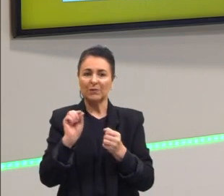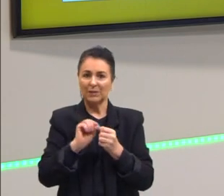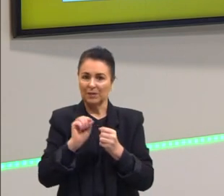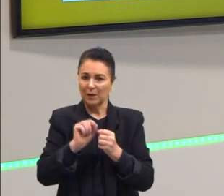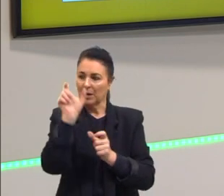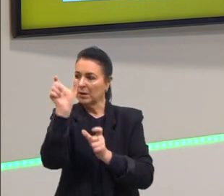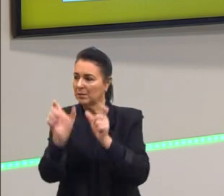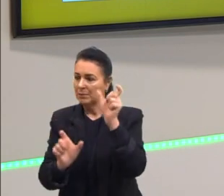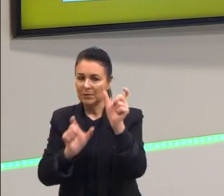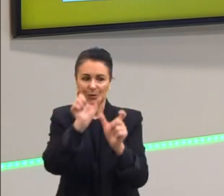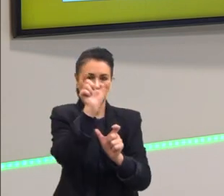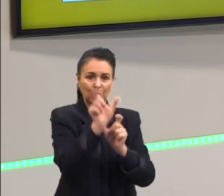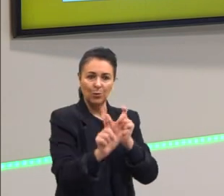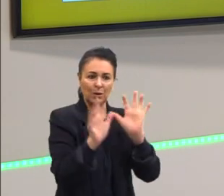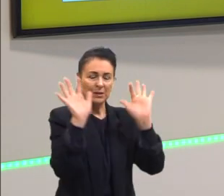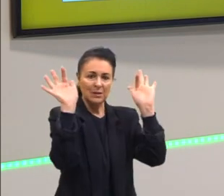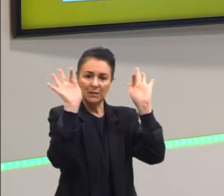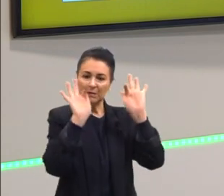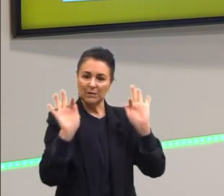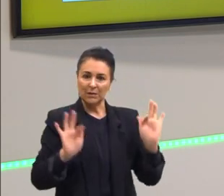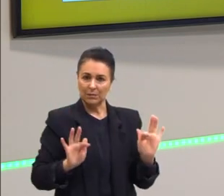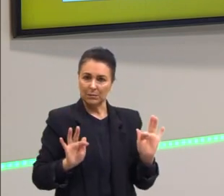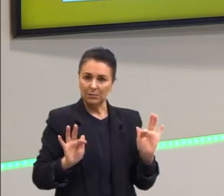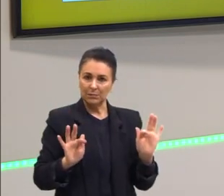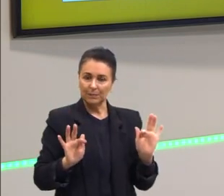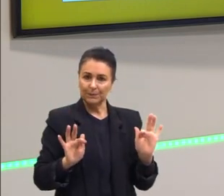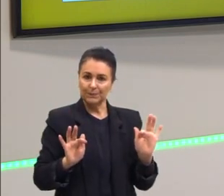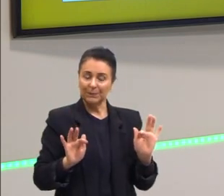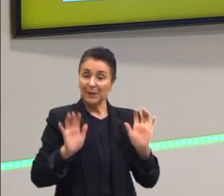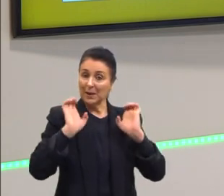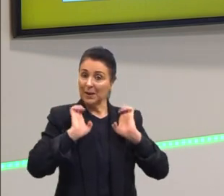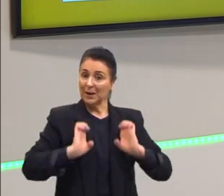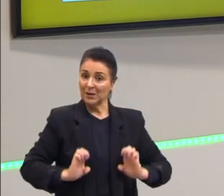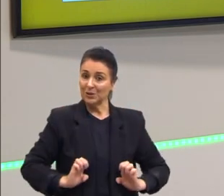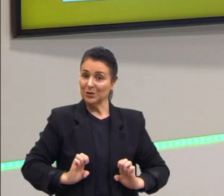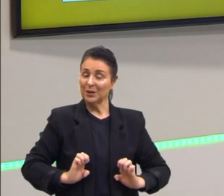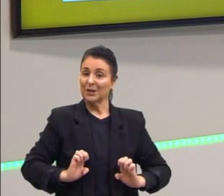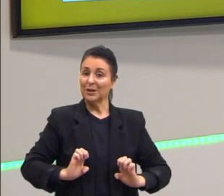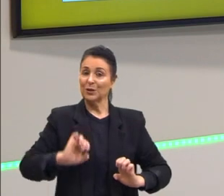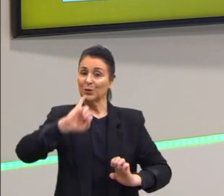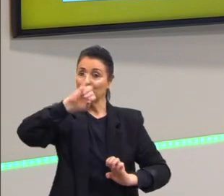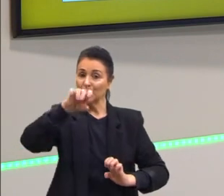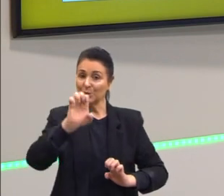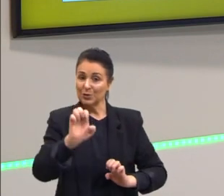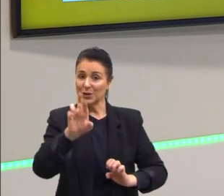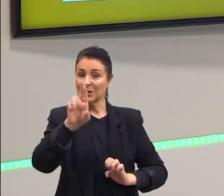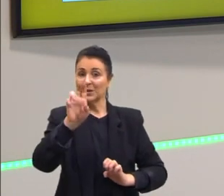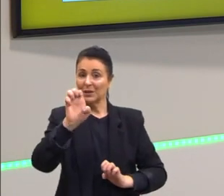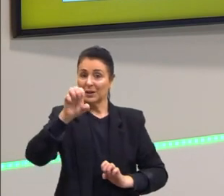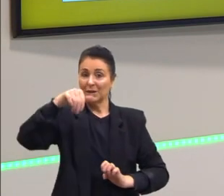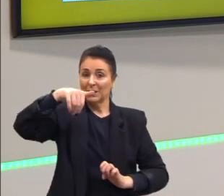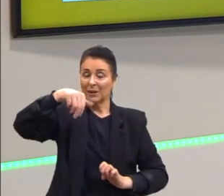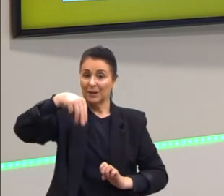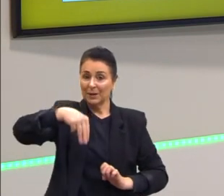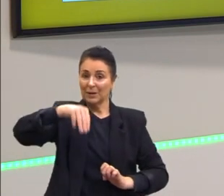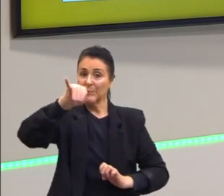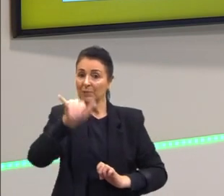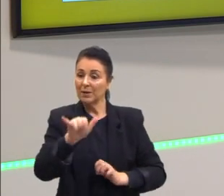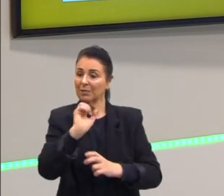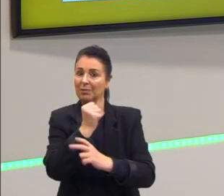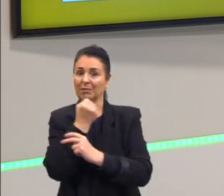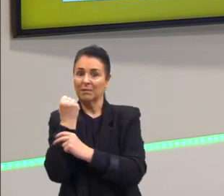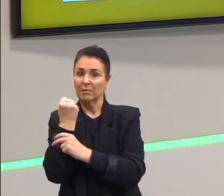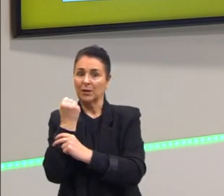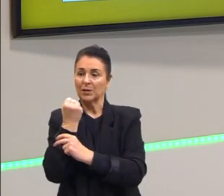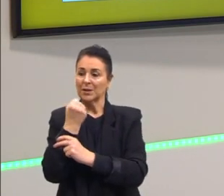ao maior número de pessoas é a ética do Jeremy Benton. Aquilo que me trouxer felicidade,